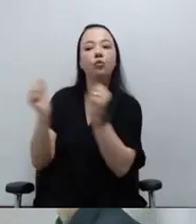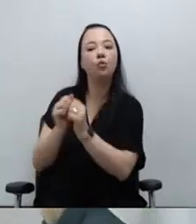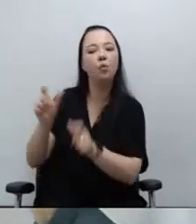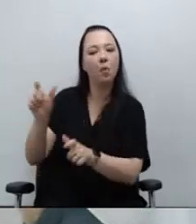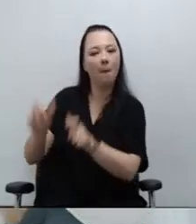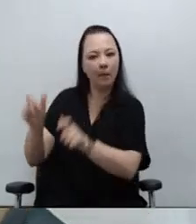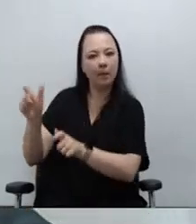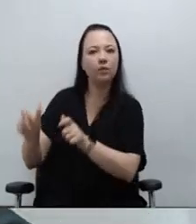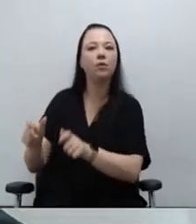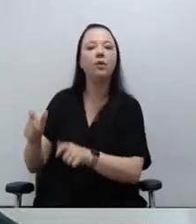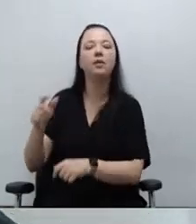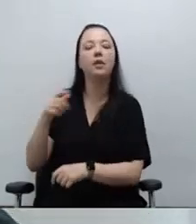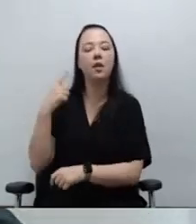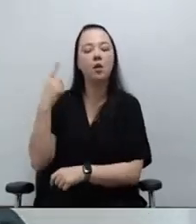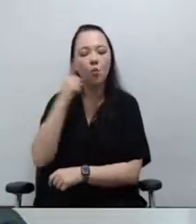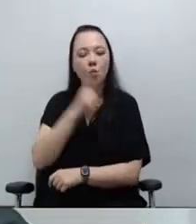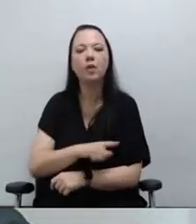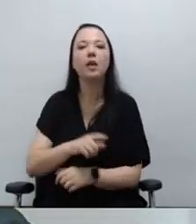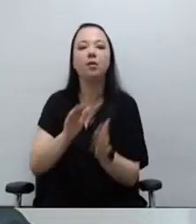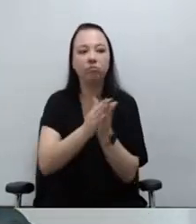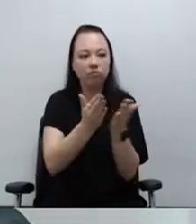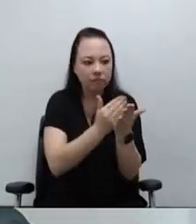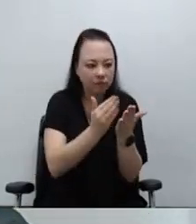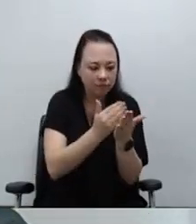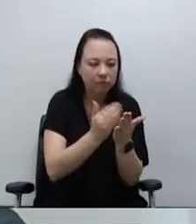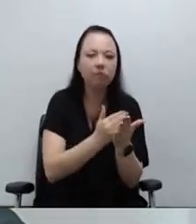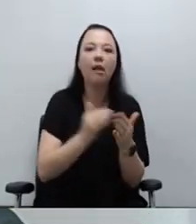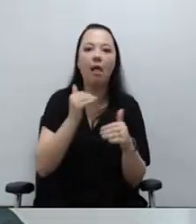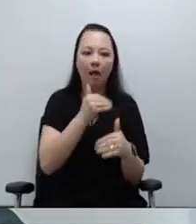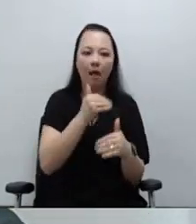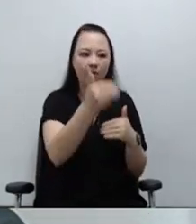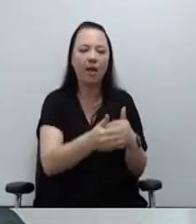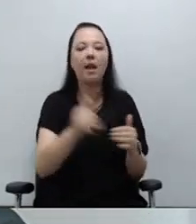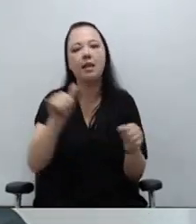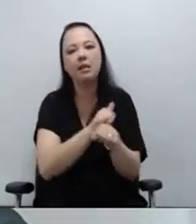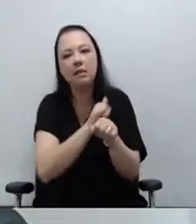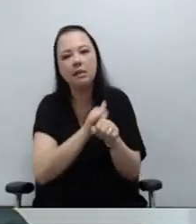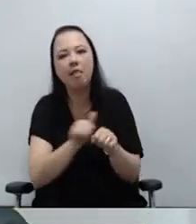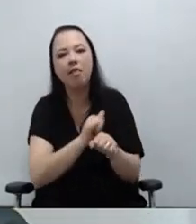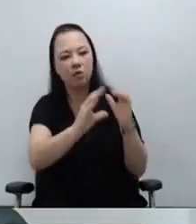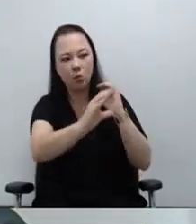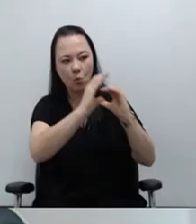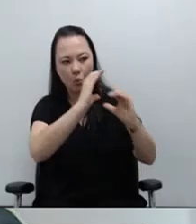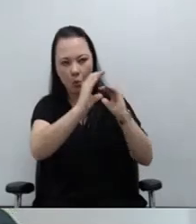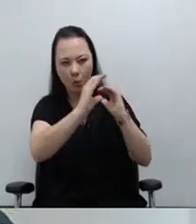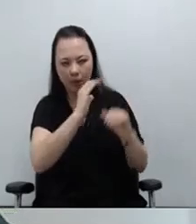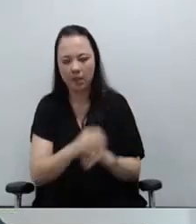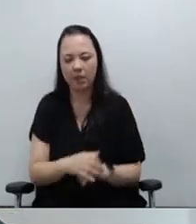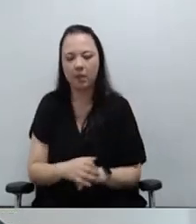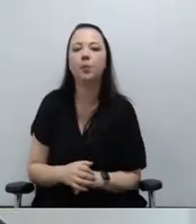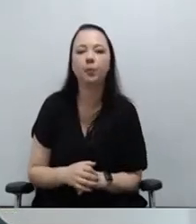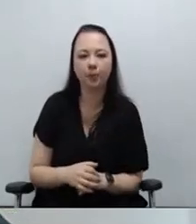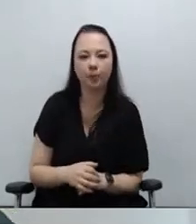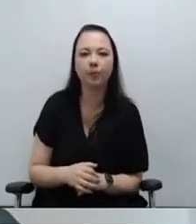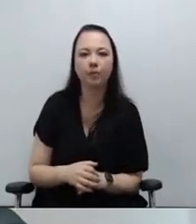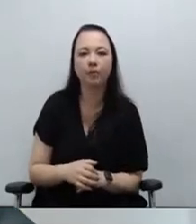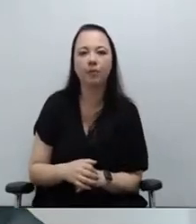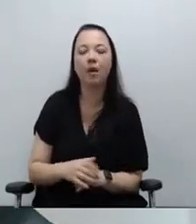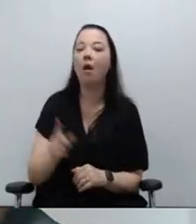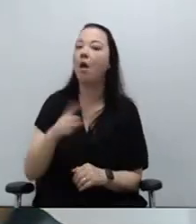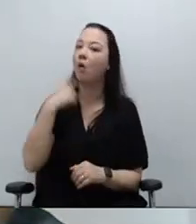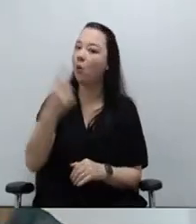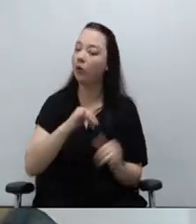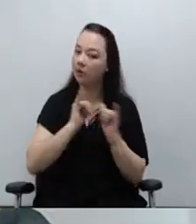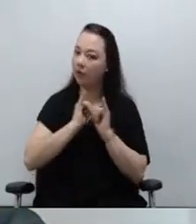importantes avanços em relação à cartilha e a estratégia de comunicação. Oficiamos a Defensoria Pública Geral